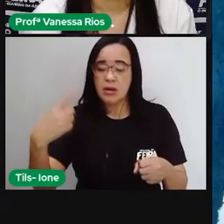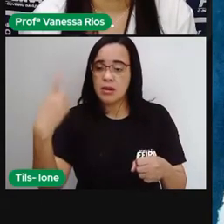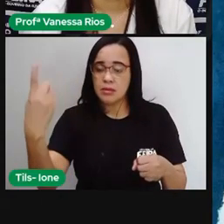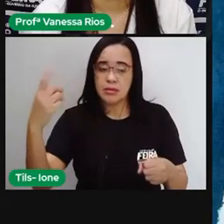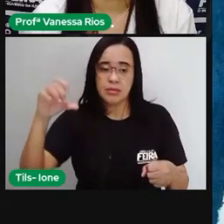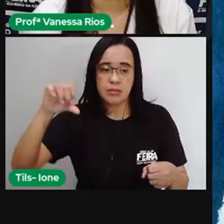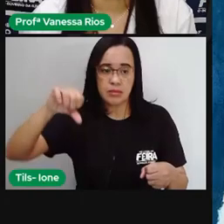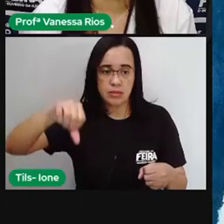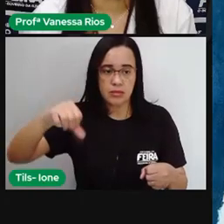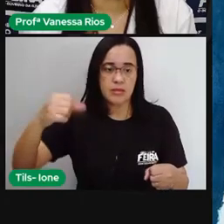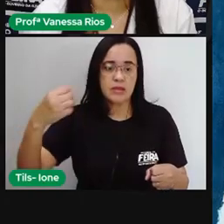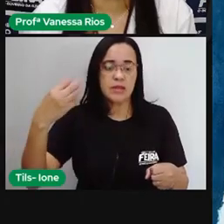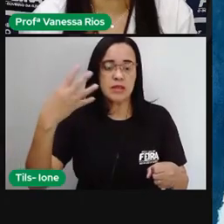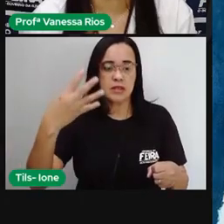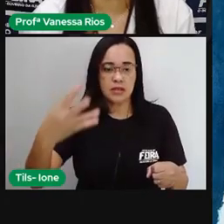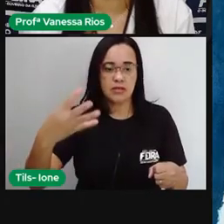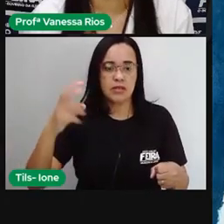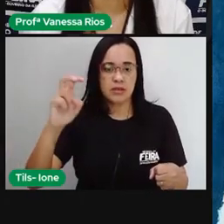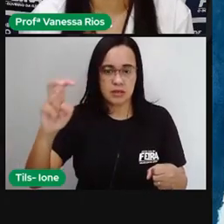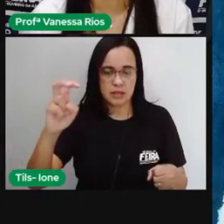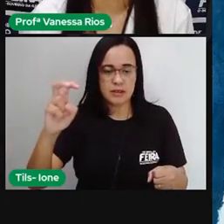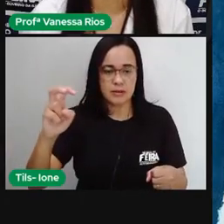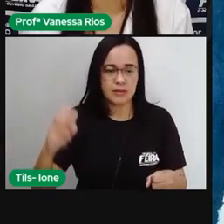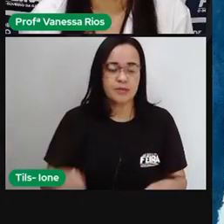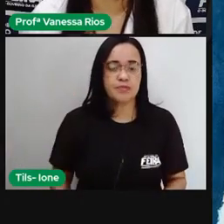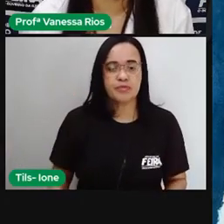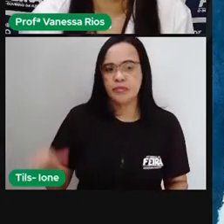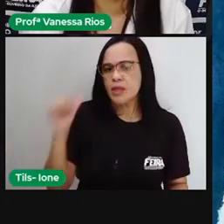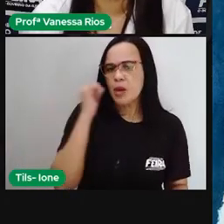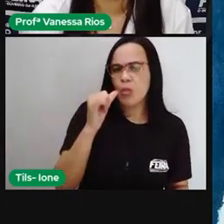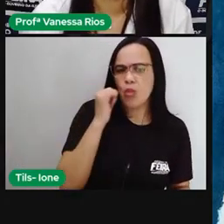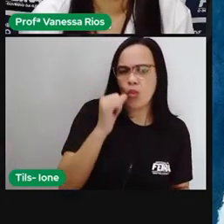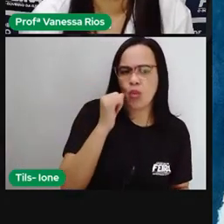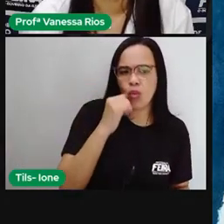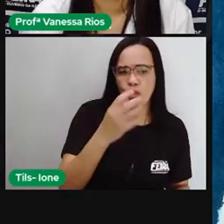E aqui Mulher e Cachorro diante da Lua.